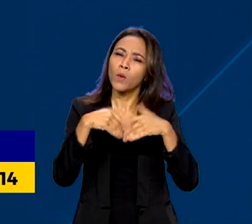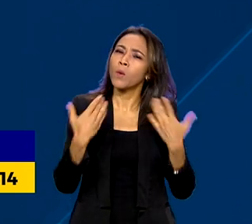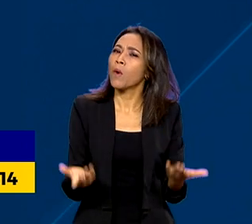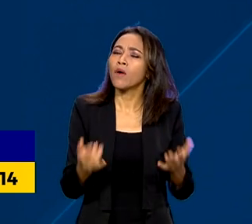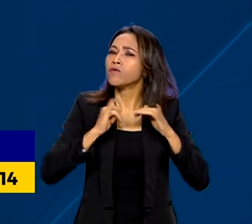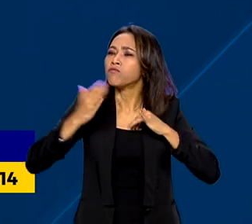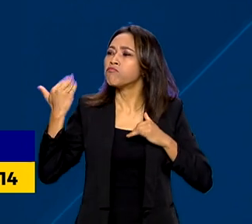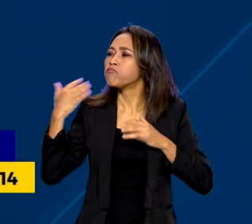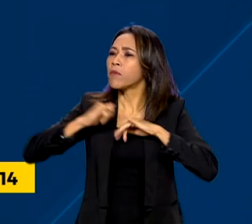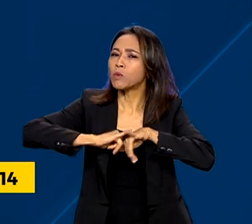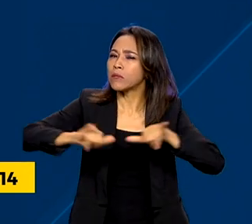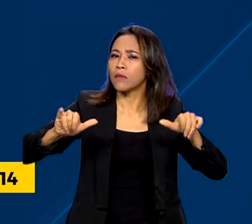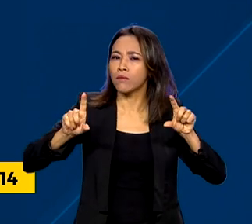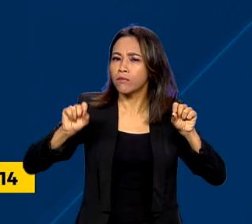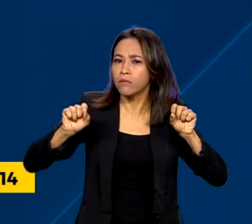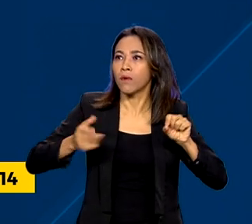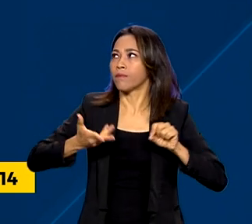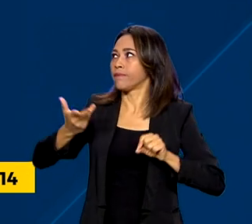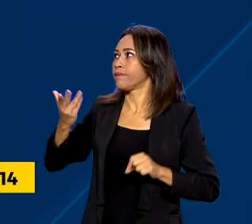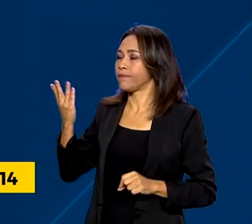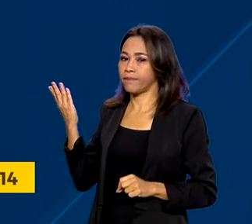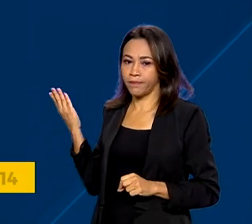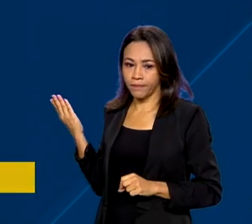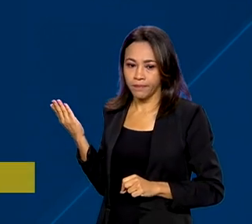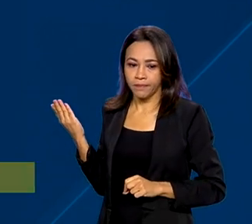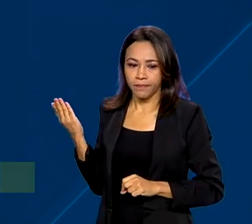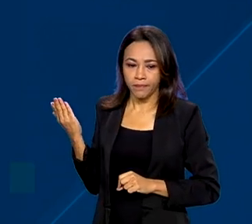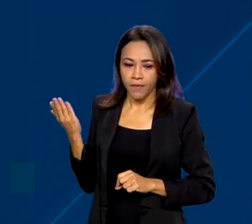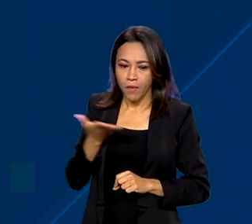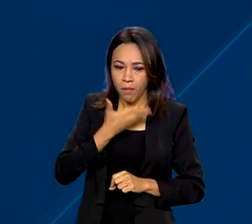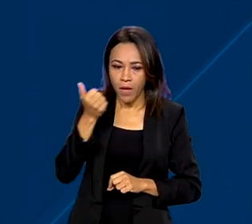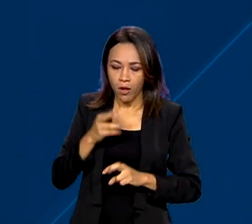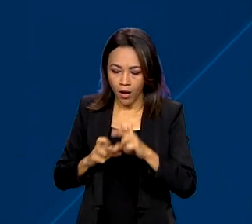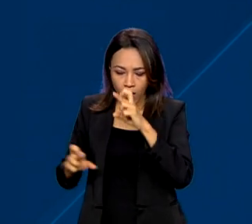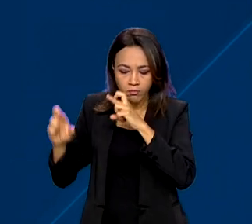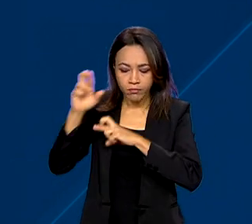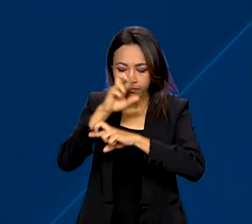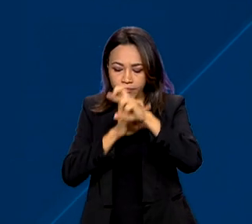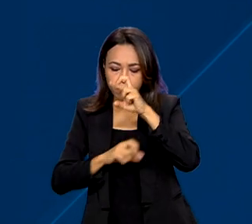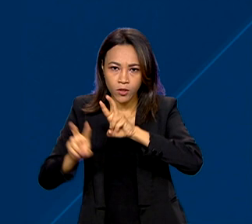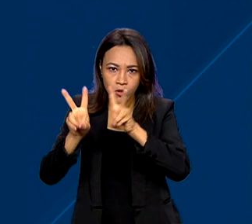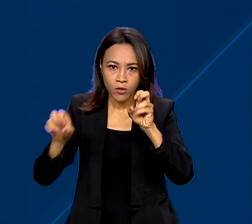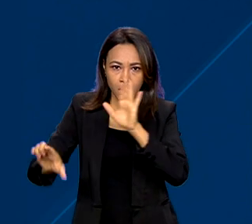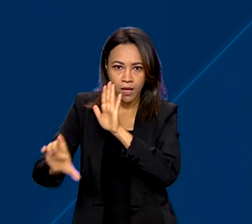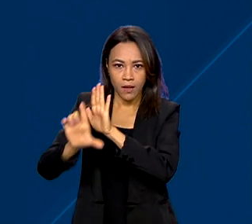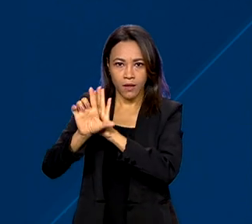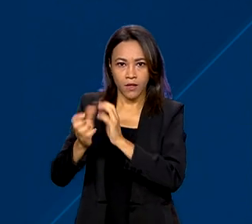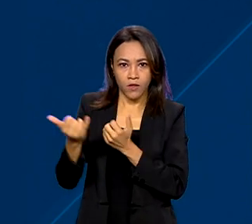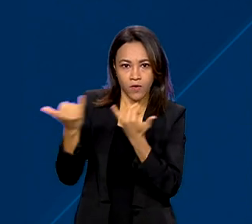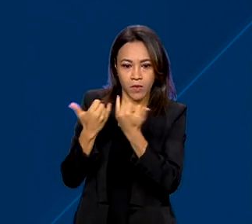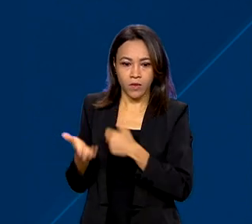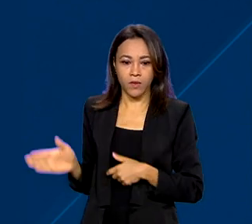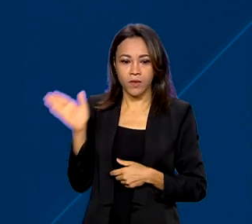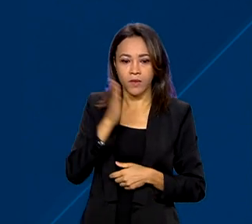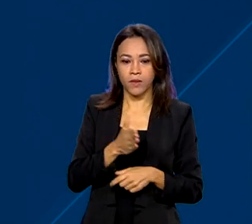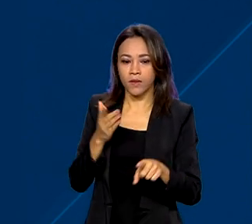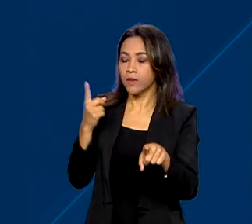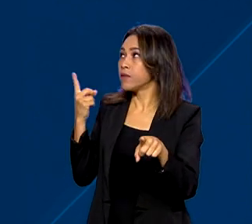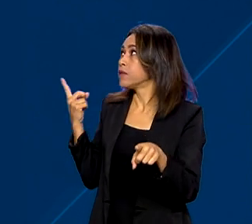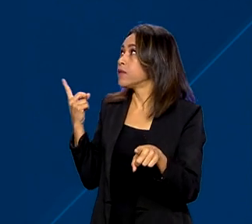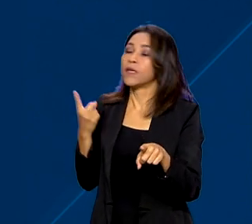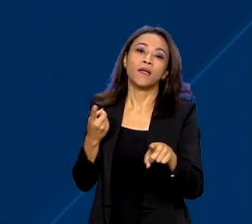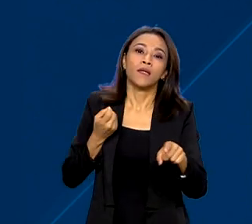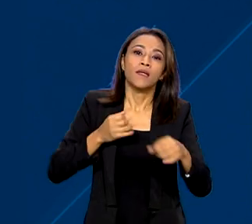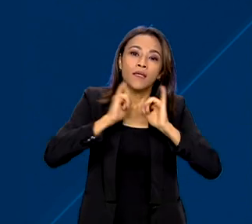anunciadas estão aprimorar o monitoramento da Lei de Acesso à Informação, lançamento do programa Lai para Todos,